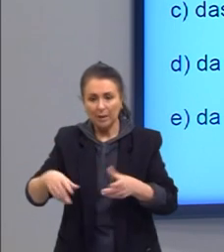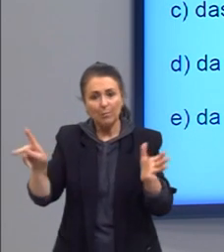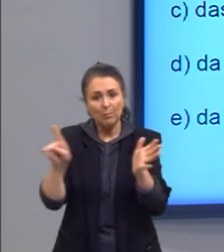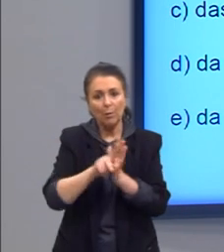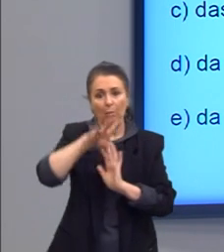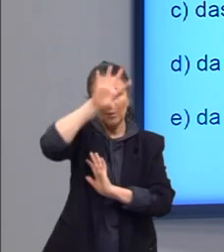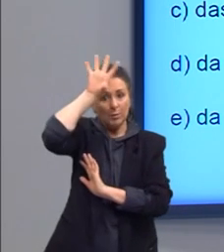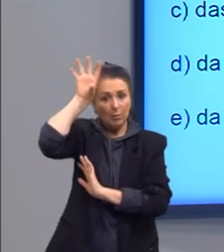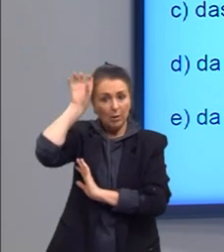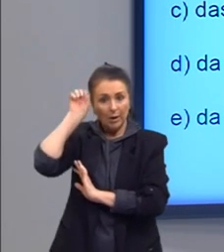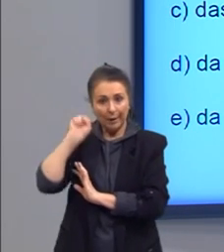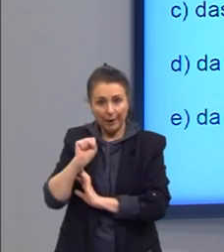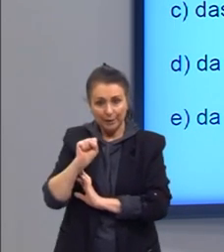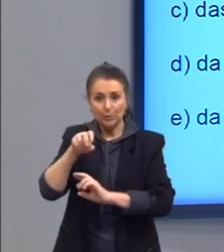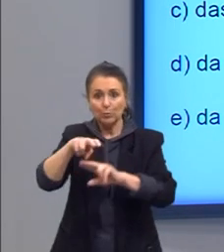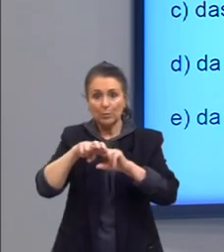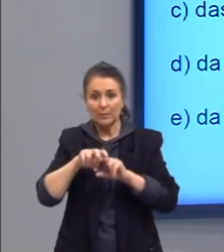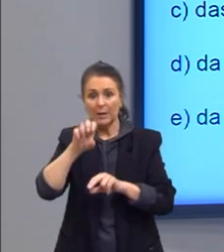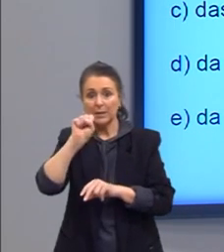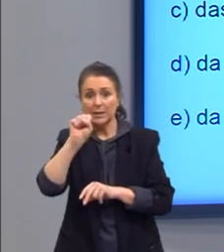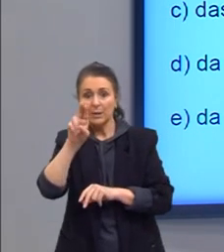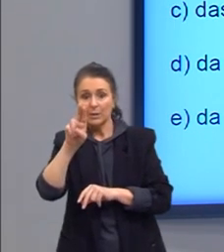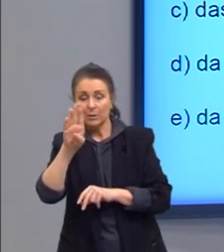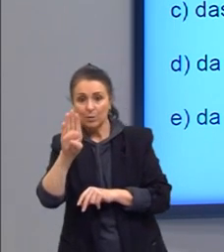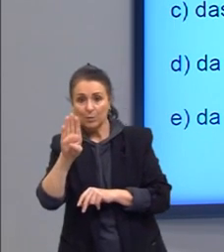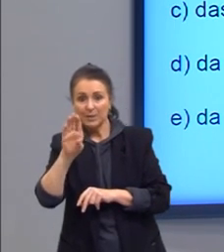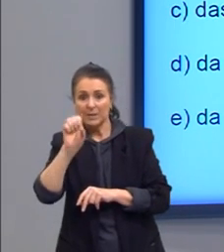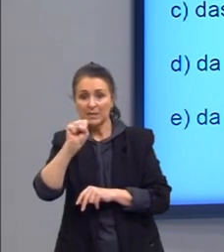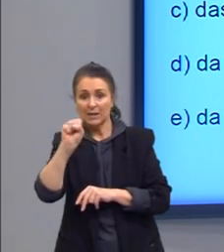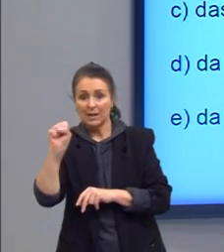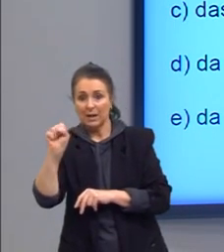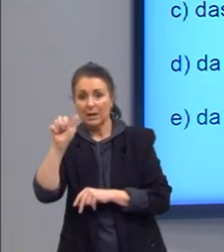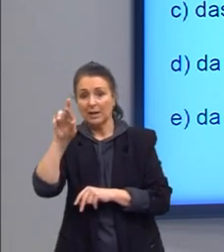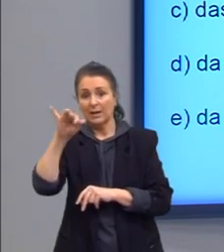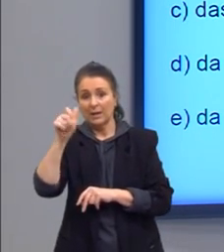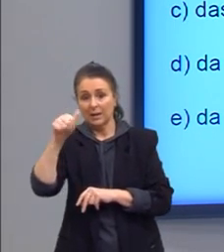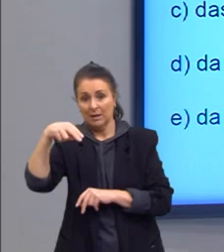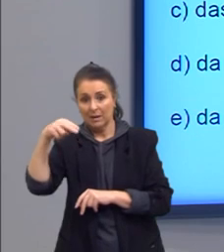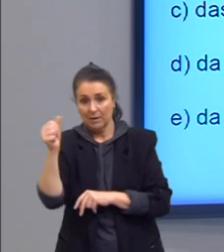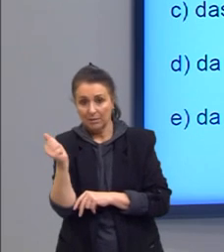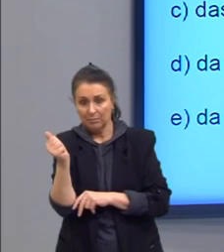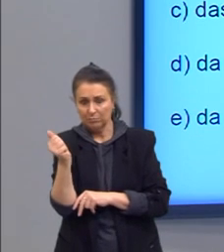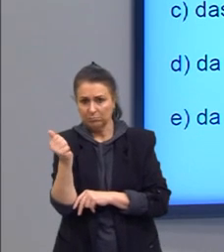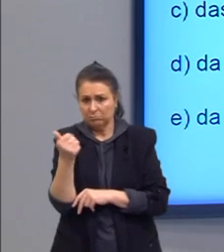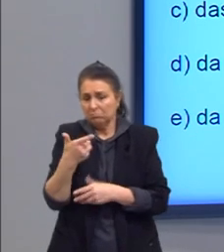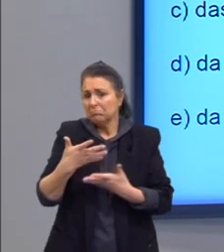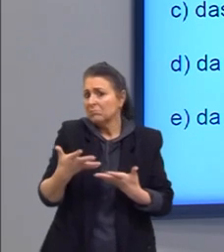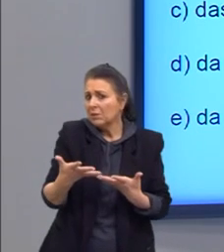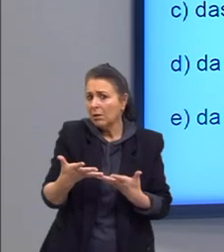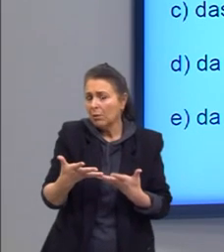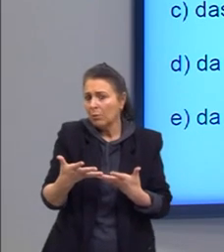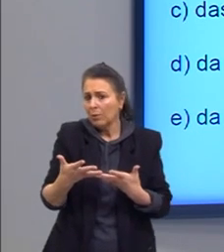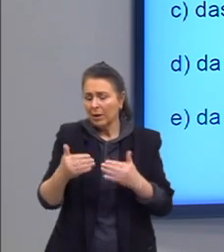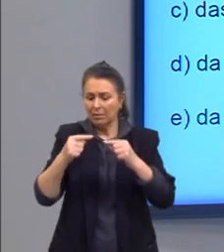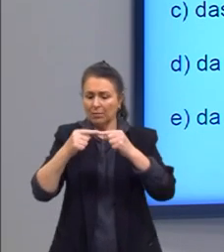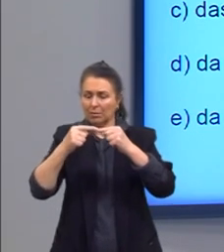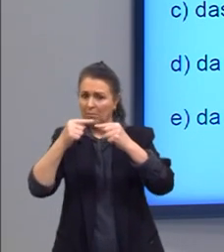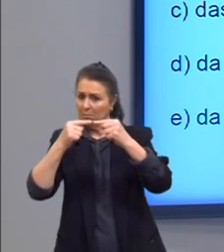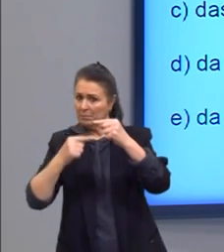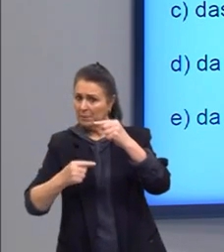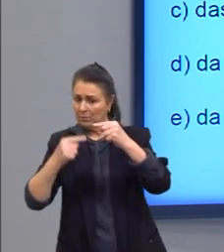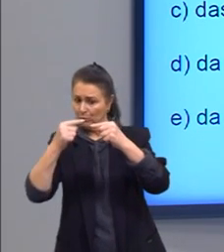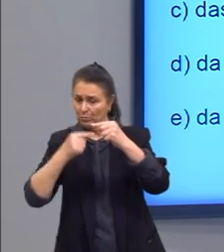subsariana. Também não, gurizada, isso aqui não tá relacionado com subsariana, abaixo aí do